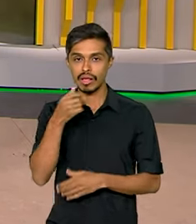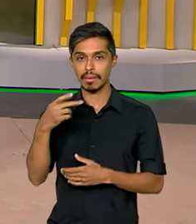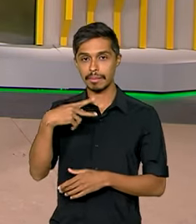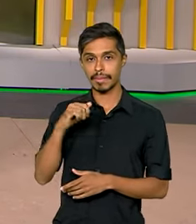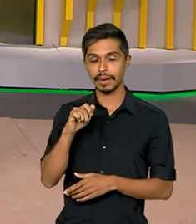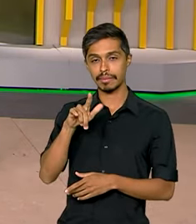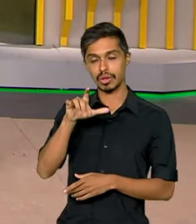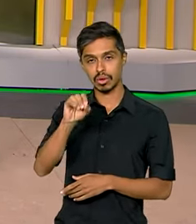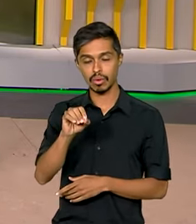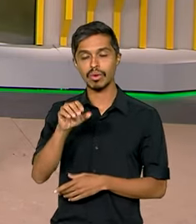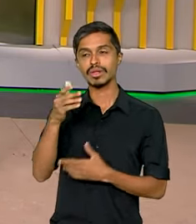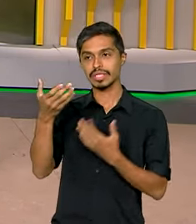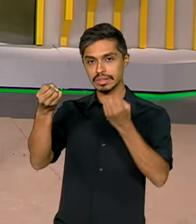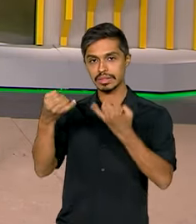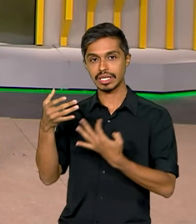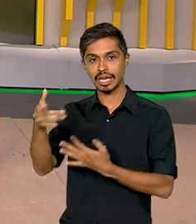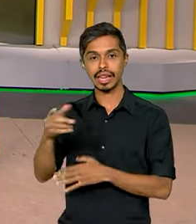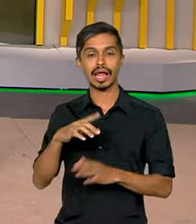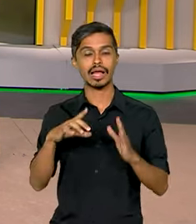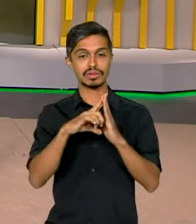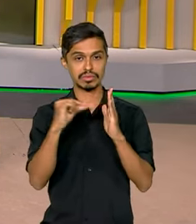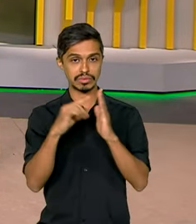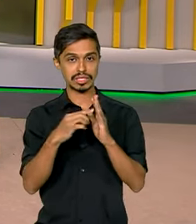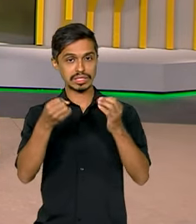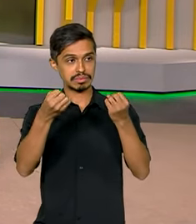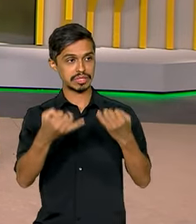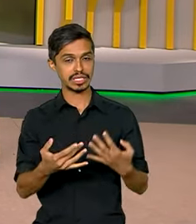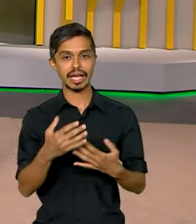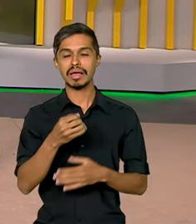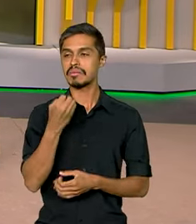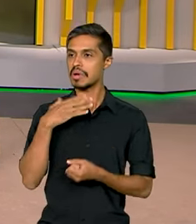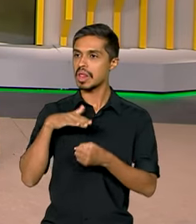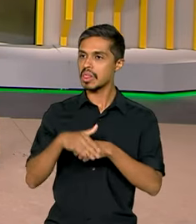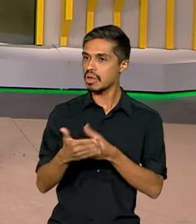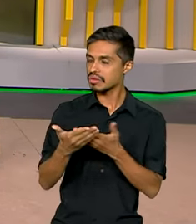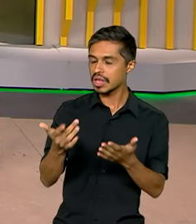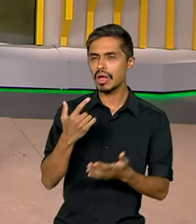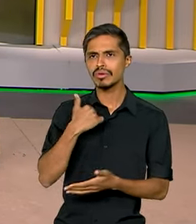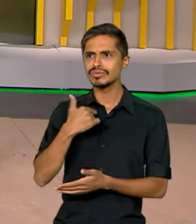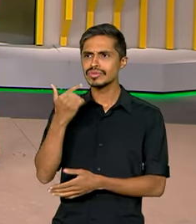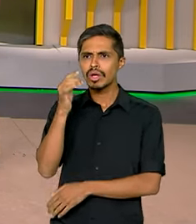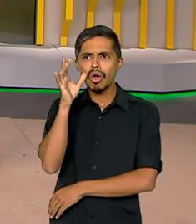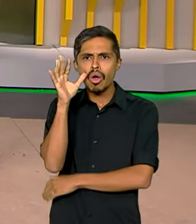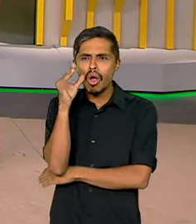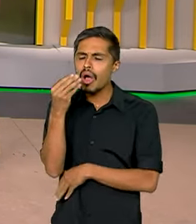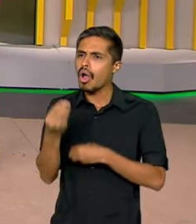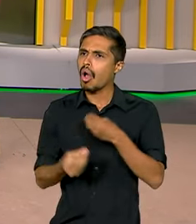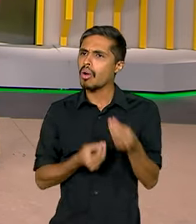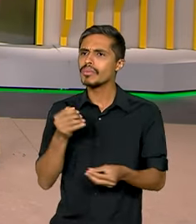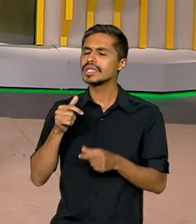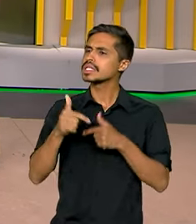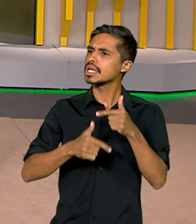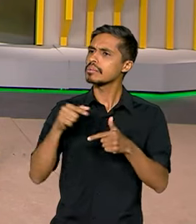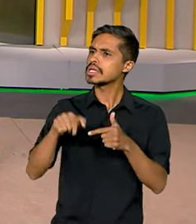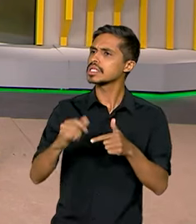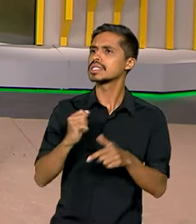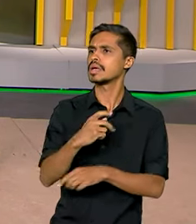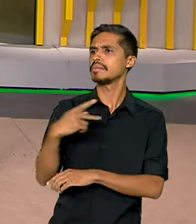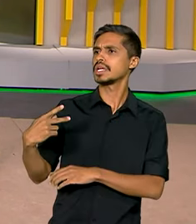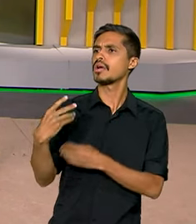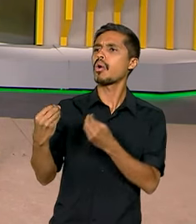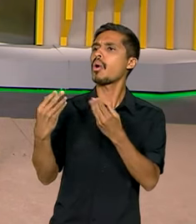que fala com a gente ao vivo, direto do Palácio do Planalto. Pablo, boa noite. Eu estou bem curioso para saber como é que vai funcionar esse aplicativo.